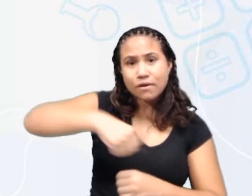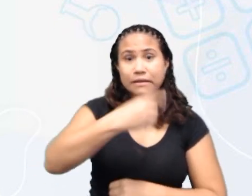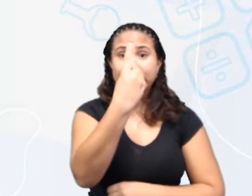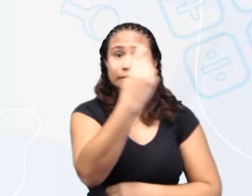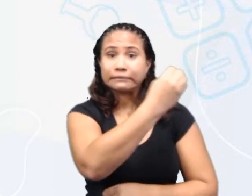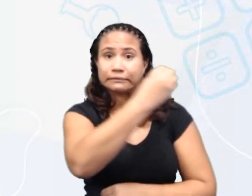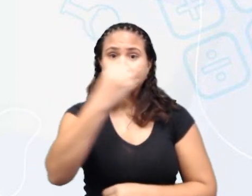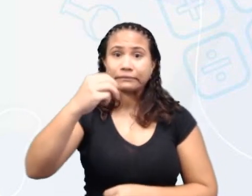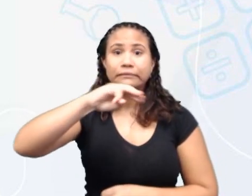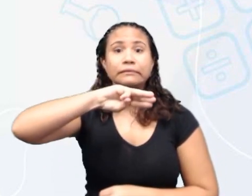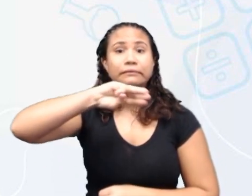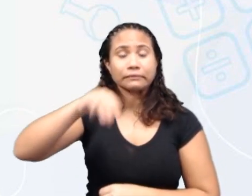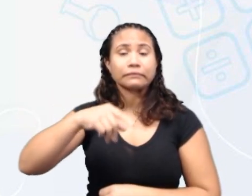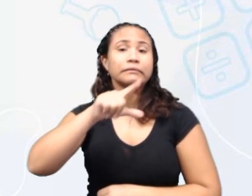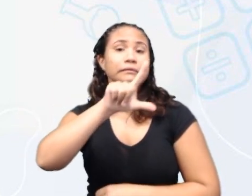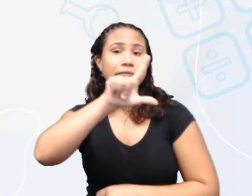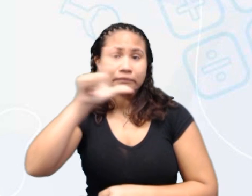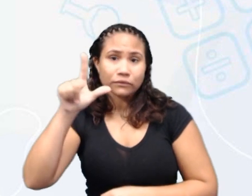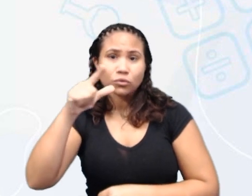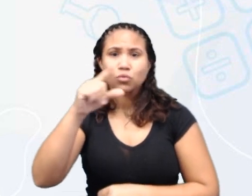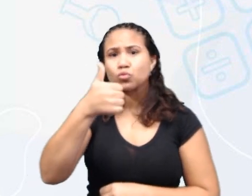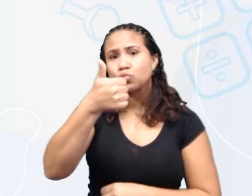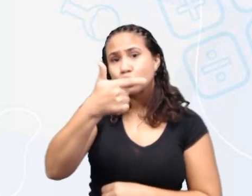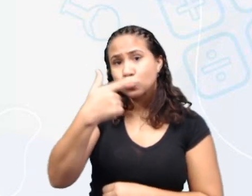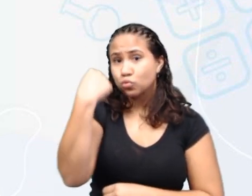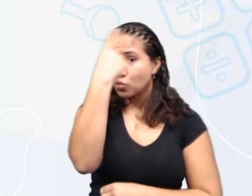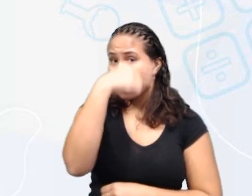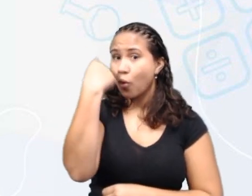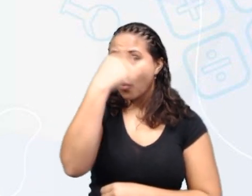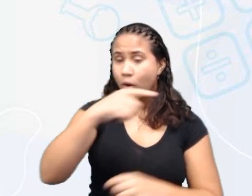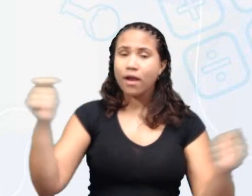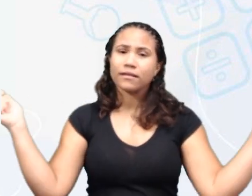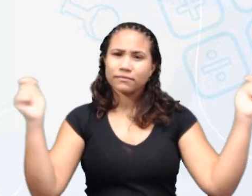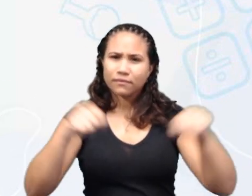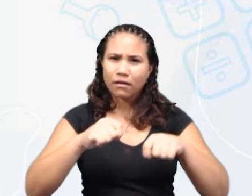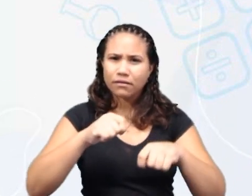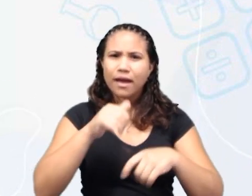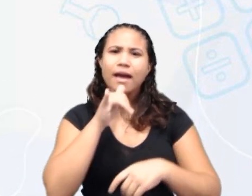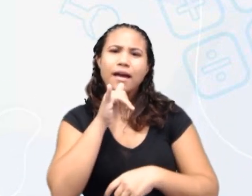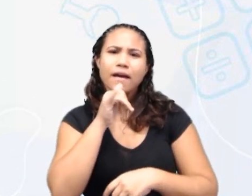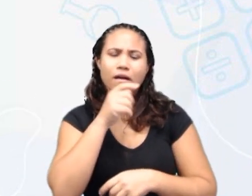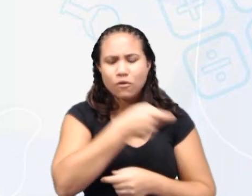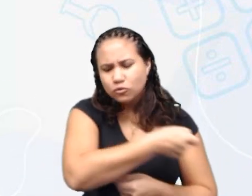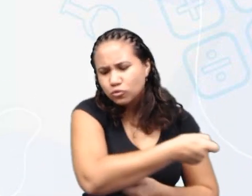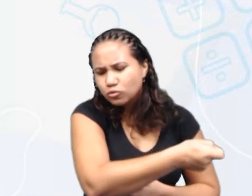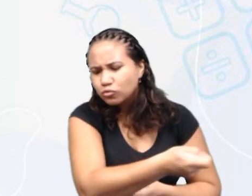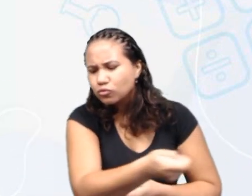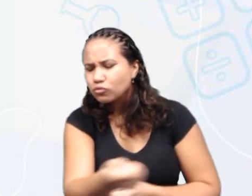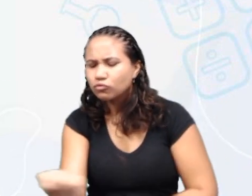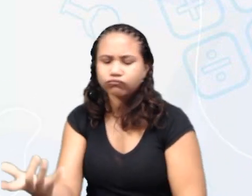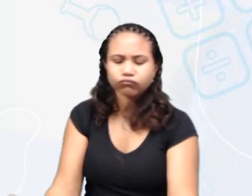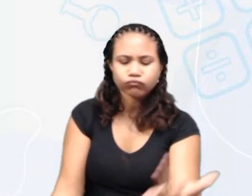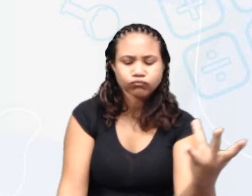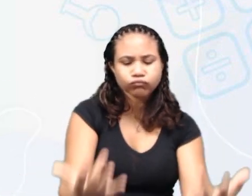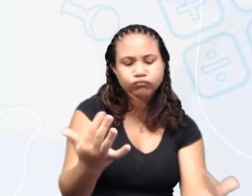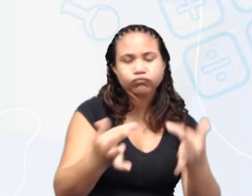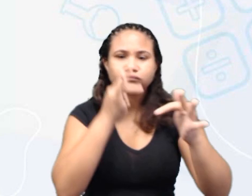litros a cada 12 horas, o que era suficiente para irrigar uma grande quantidade de terra